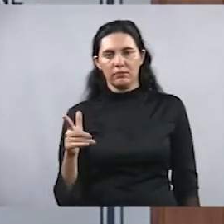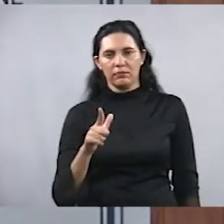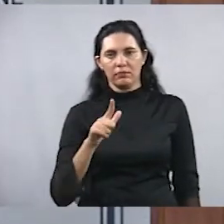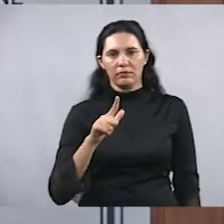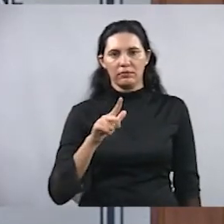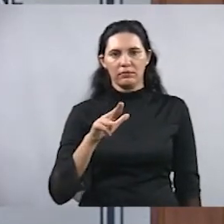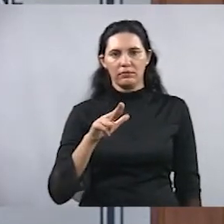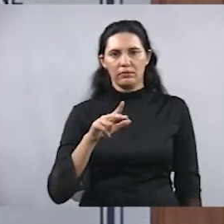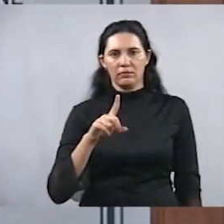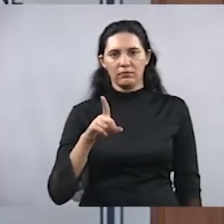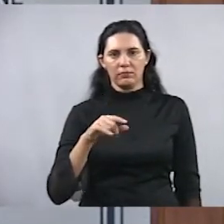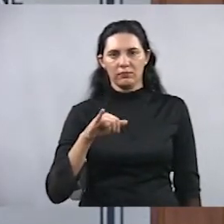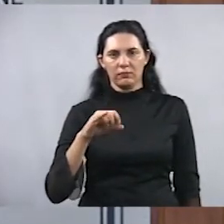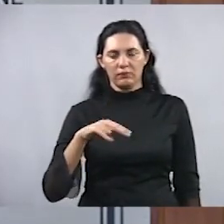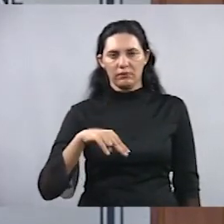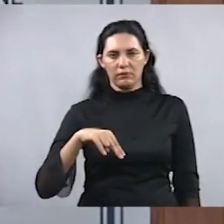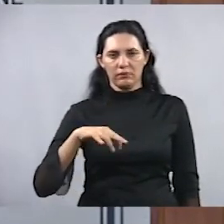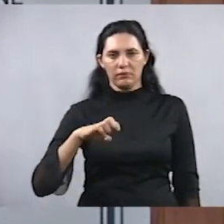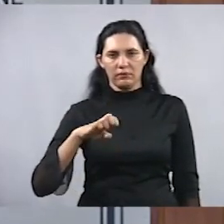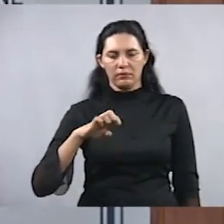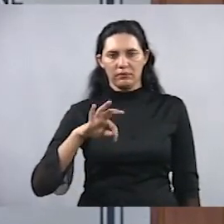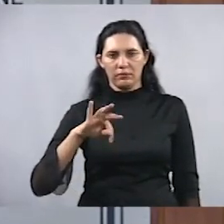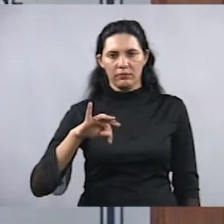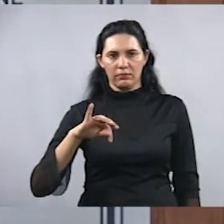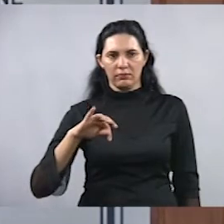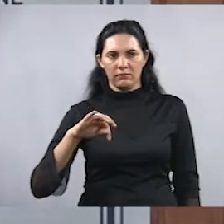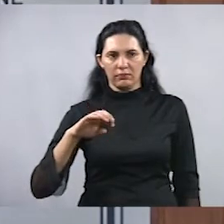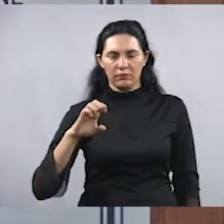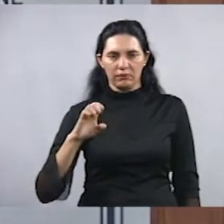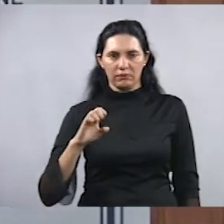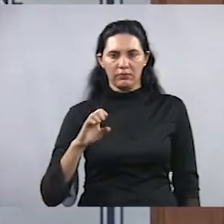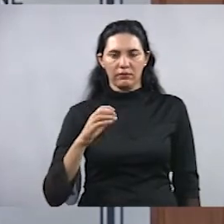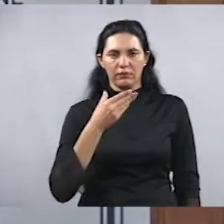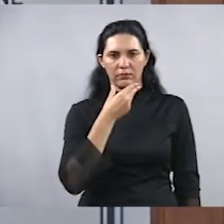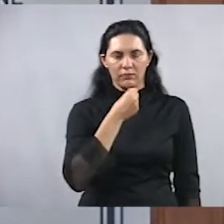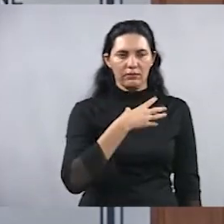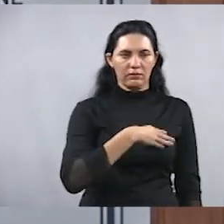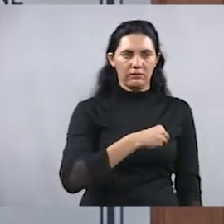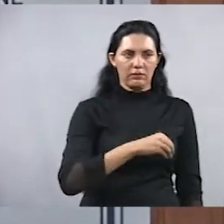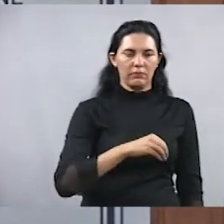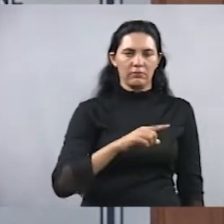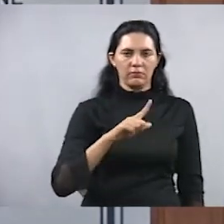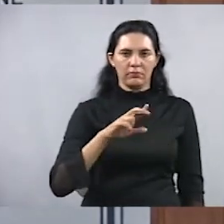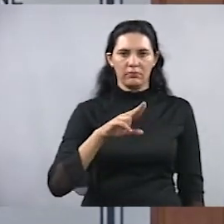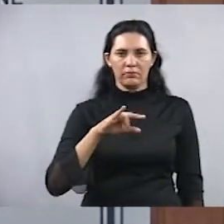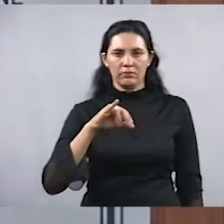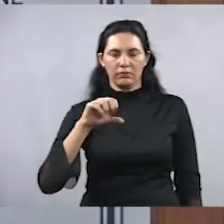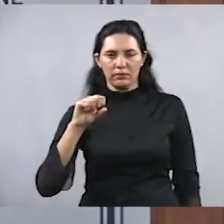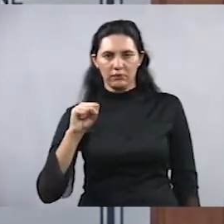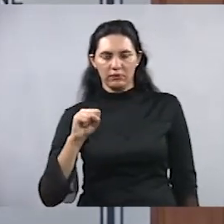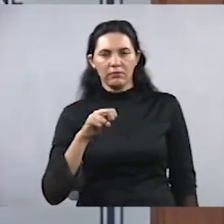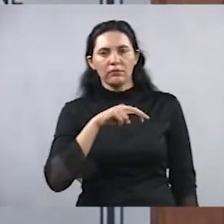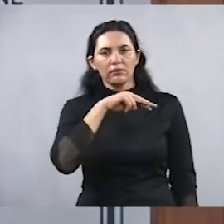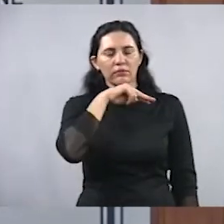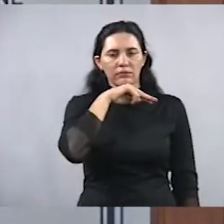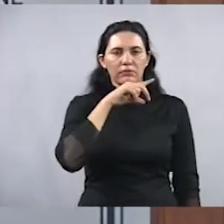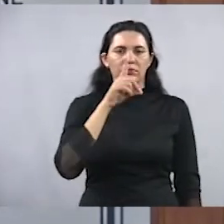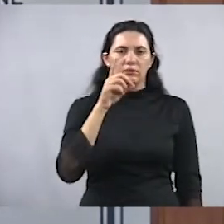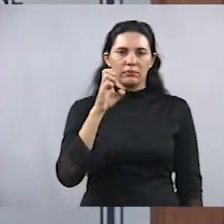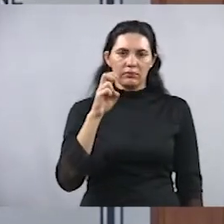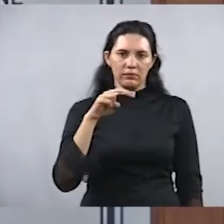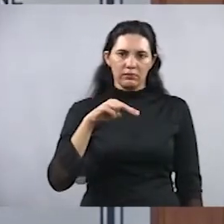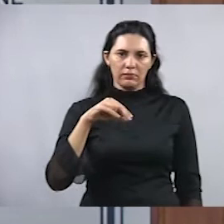Euclides dos Santos, o filho Luiz Euclides dos Santos, a neta Denise